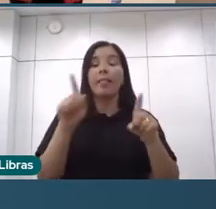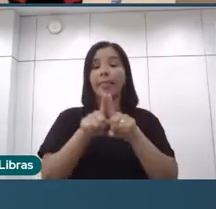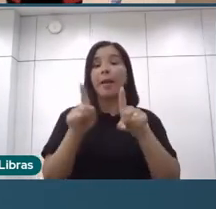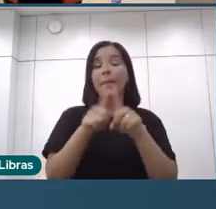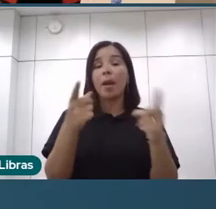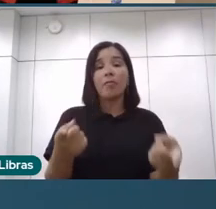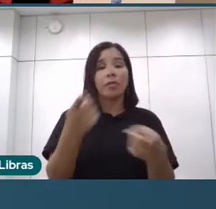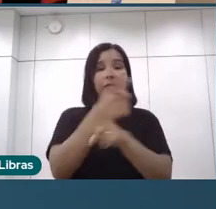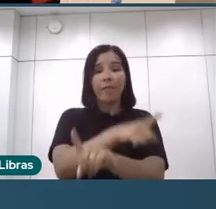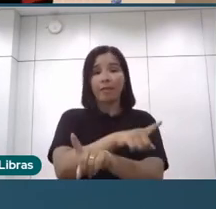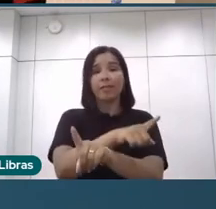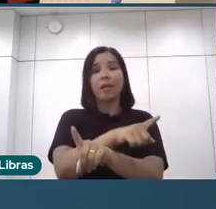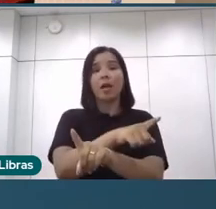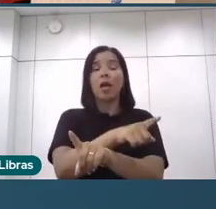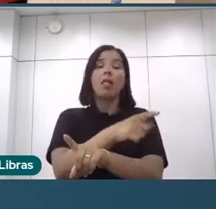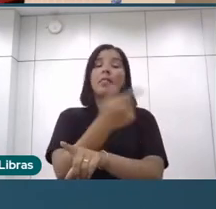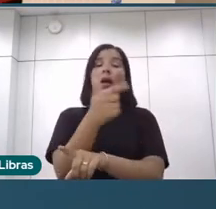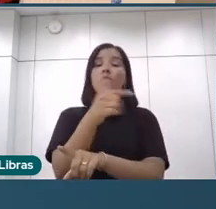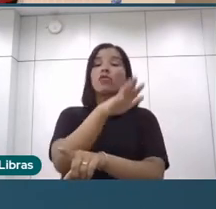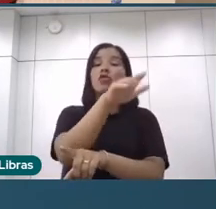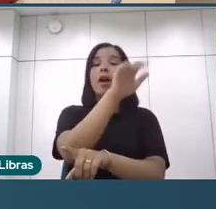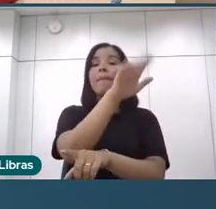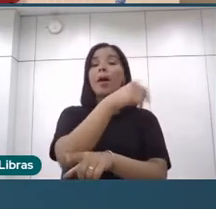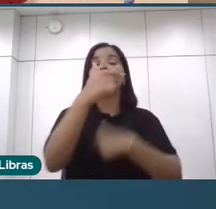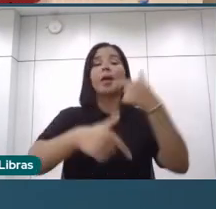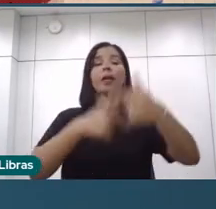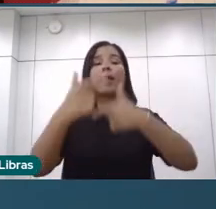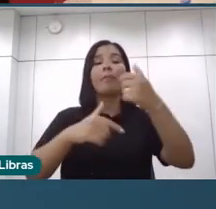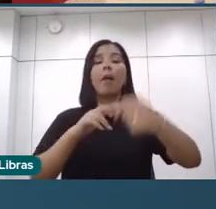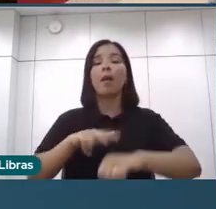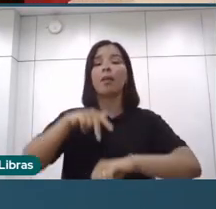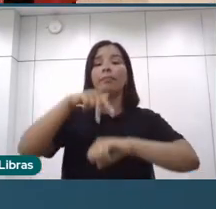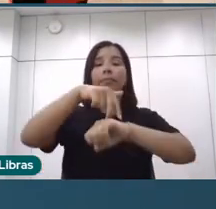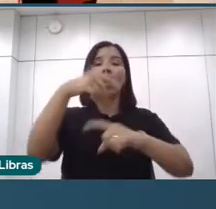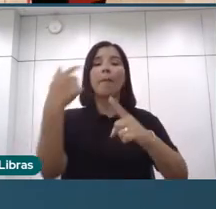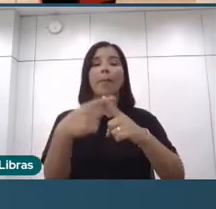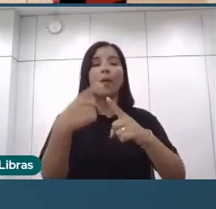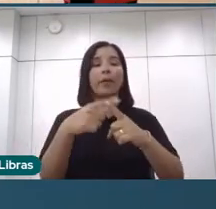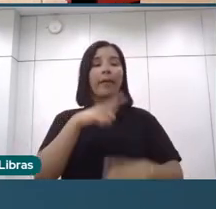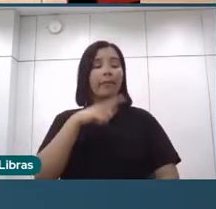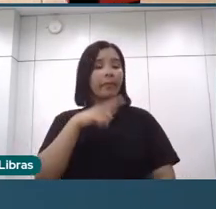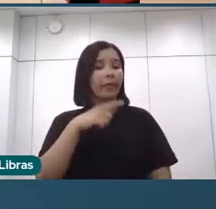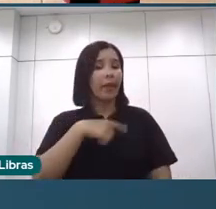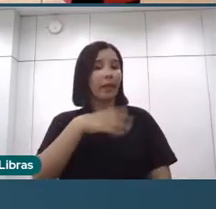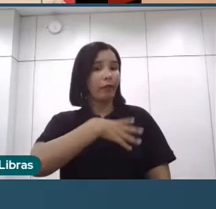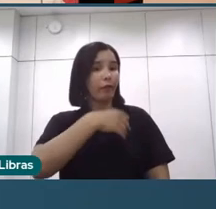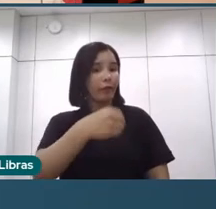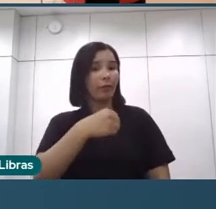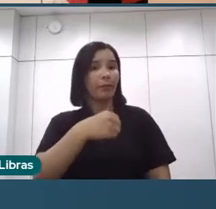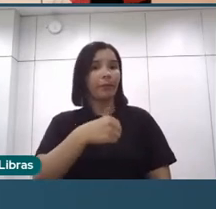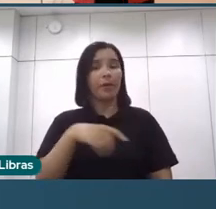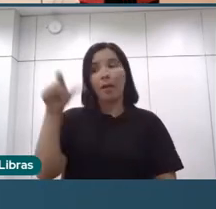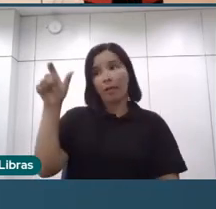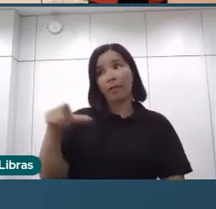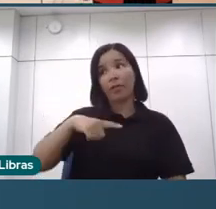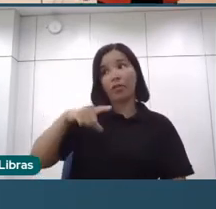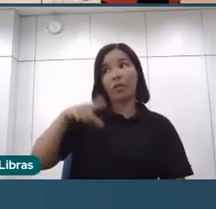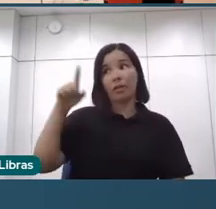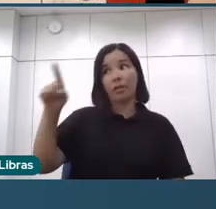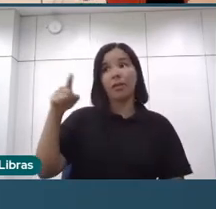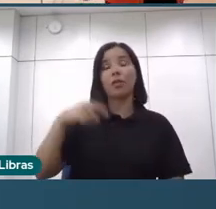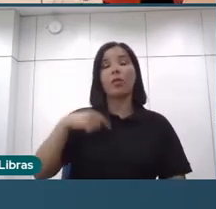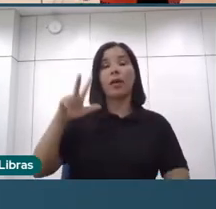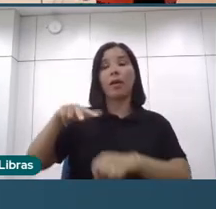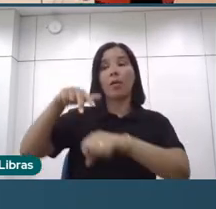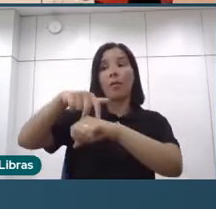chamada. Até foi um debate interessante lá no FRJ uma vez, que a pessoa ia ter filho e aí ela ia ser convidada para um cargo e